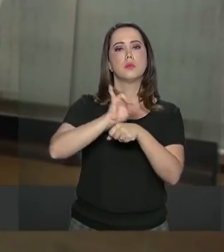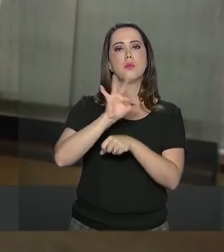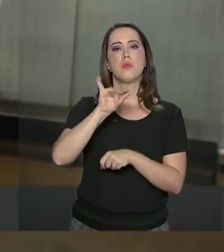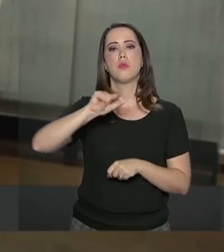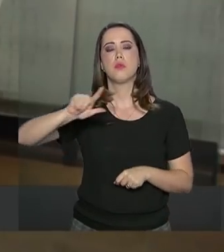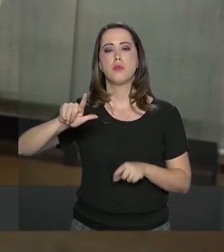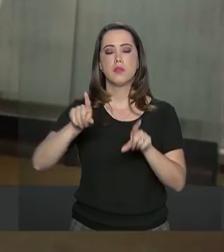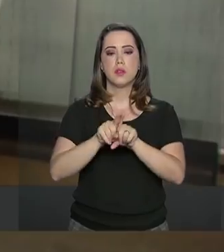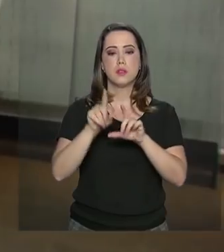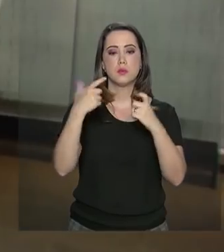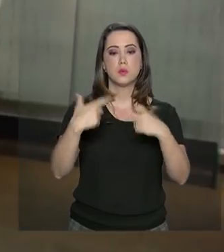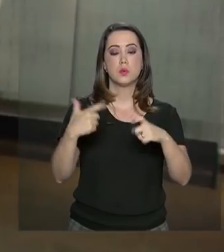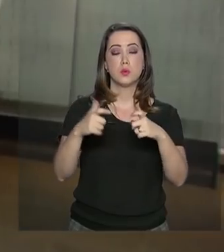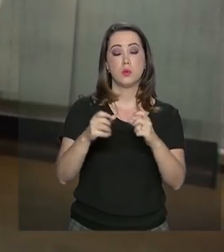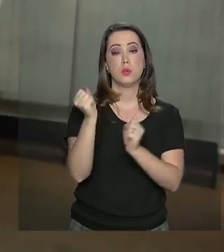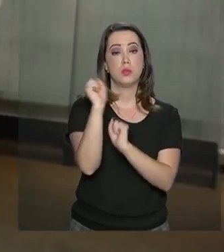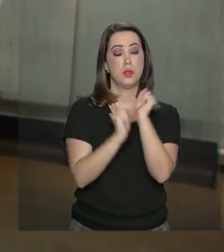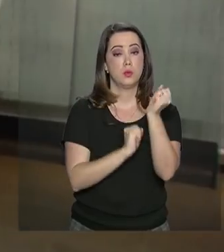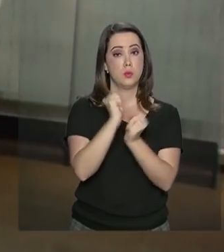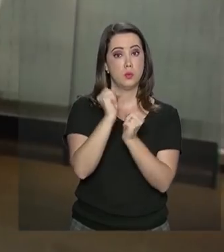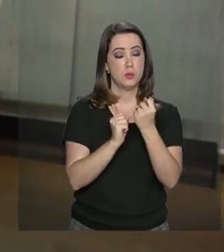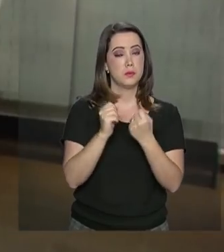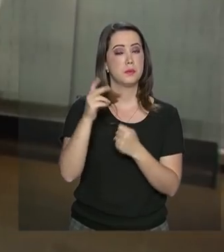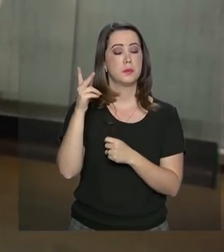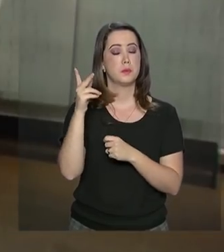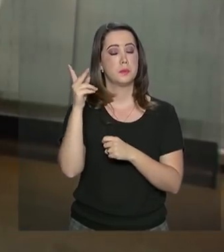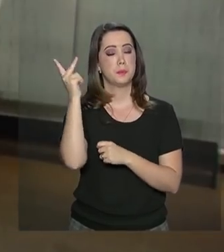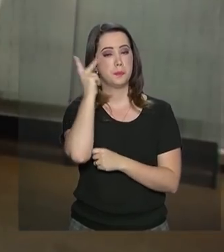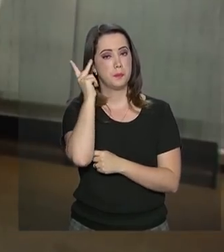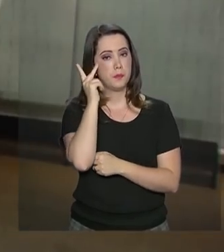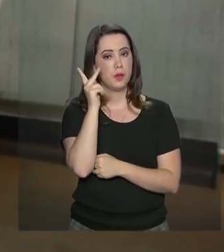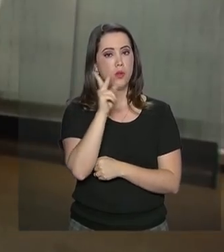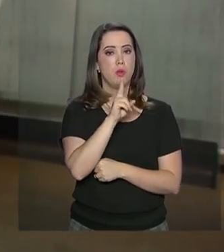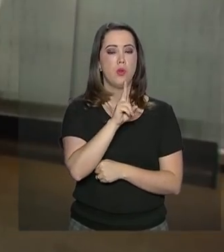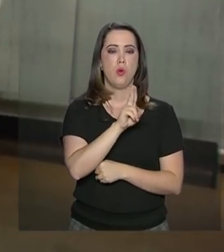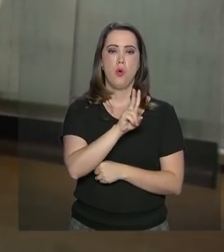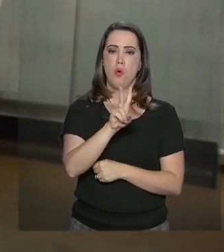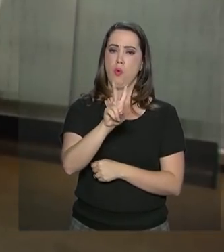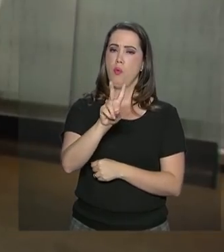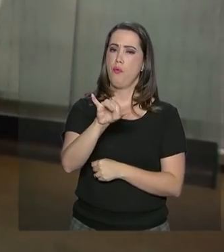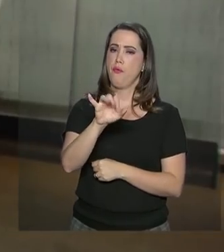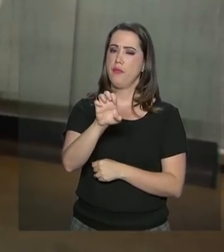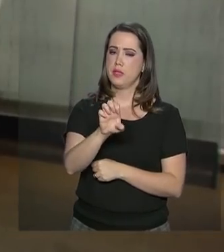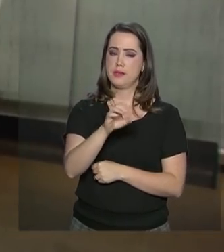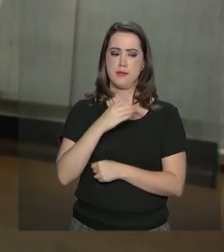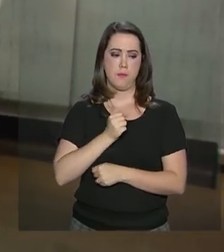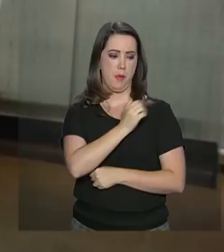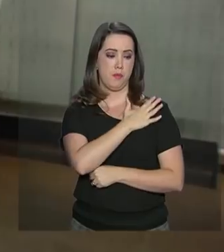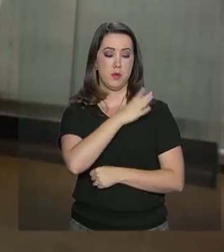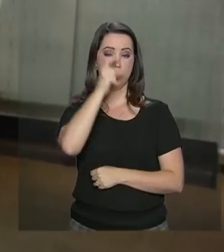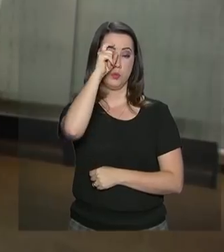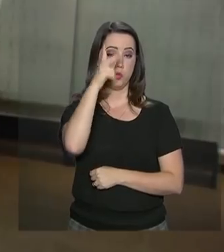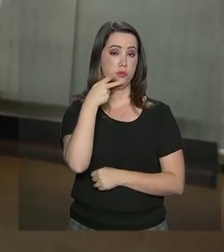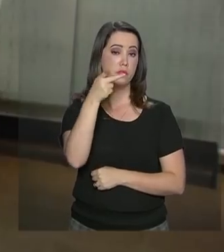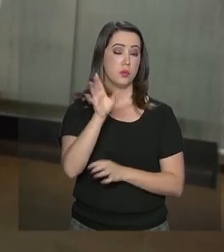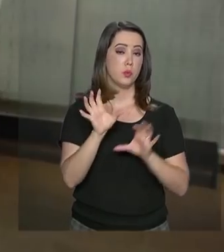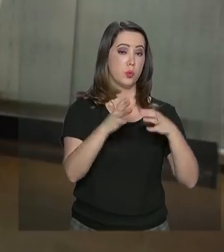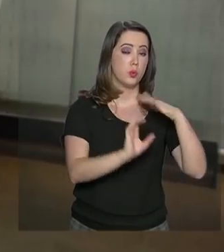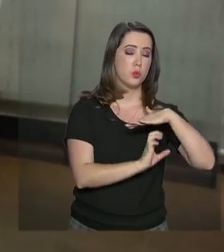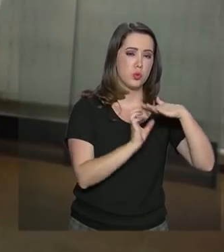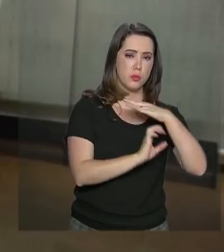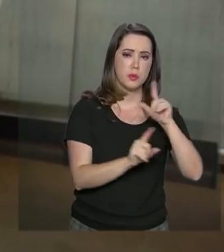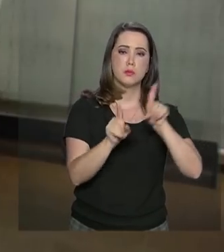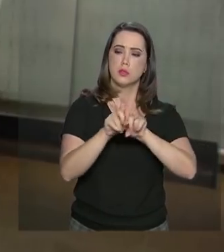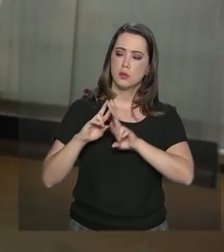das Indústrias do Estado de São Paulo. Vice-presidente da República, general Hamilton Mourão, falou para uma plateia formada por empresários e